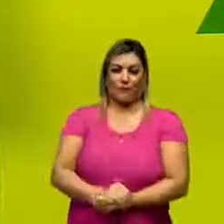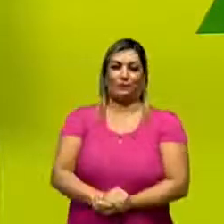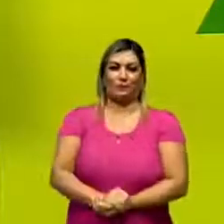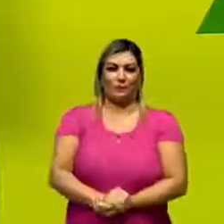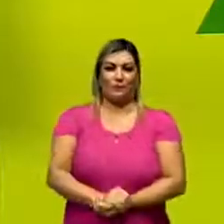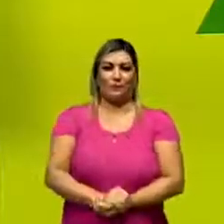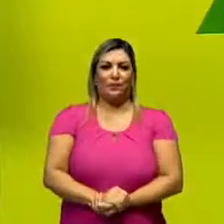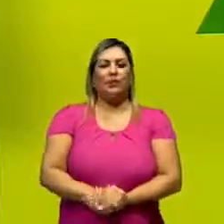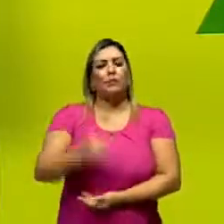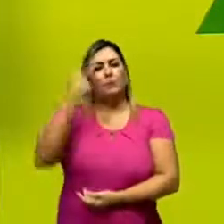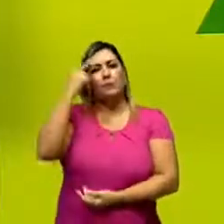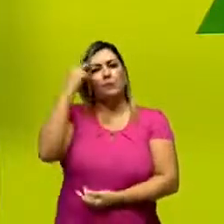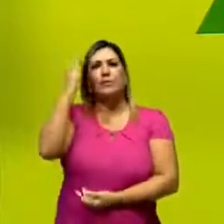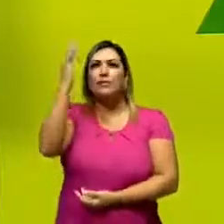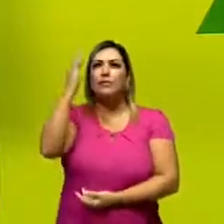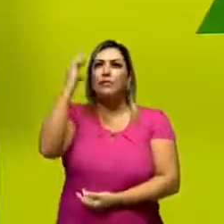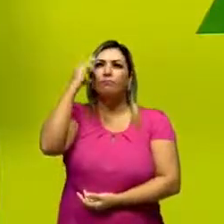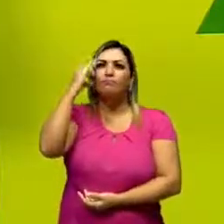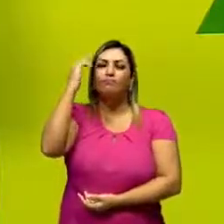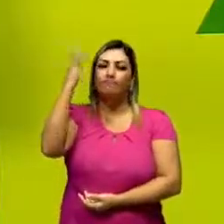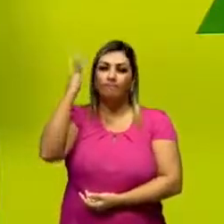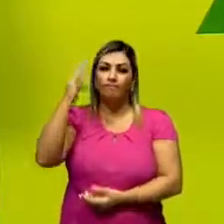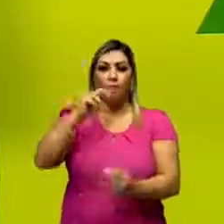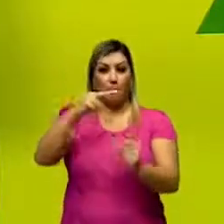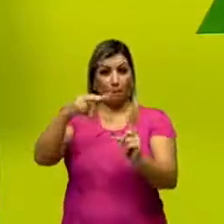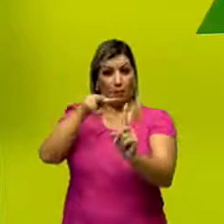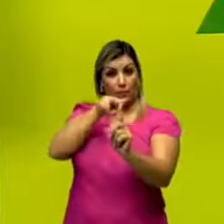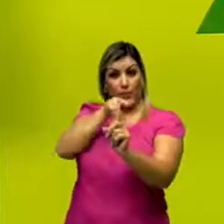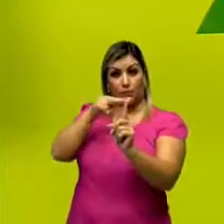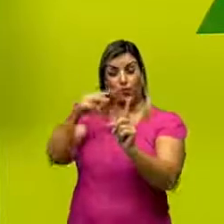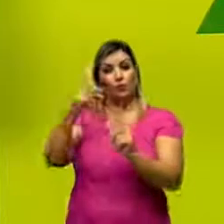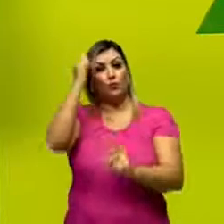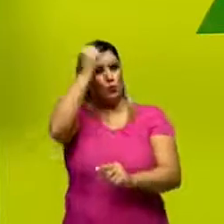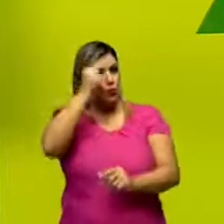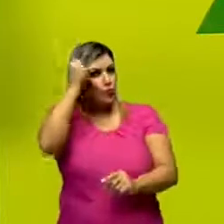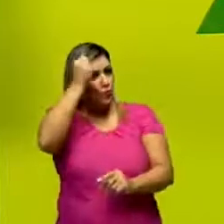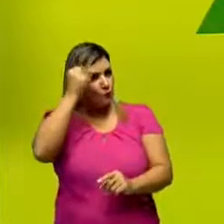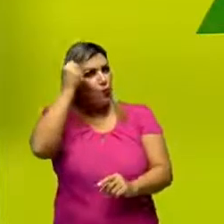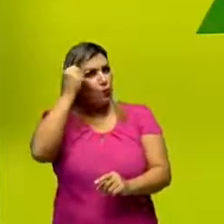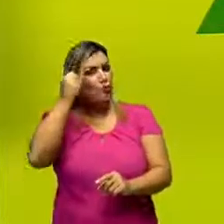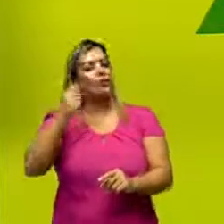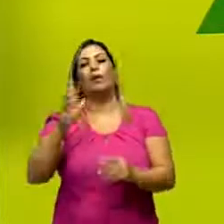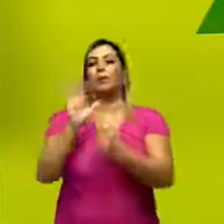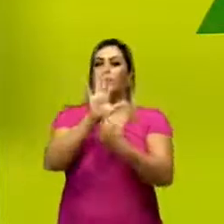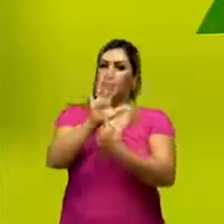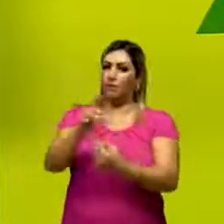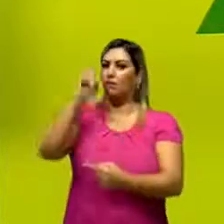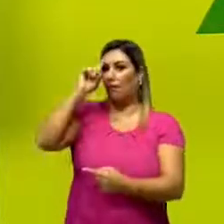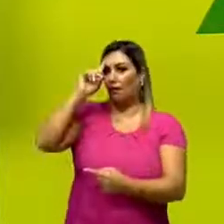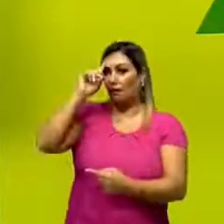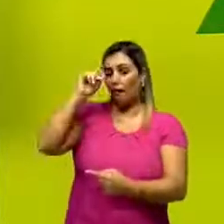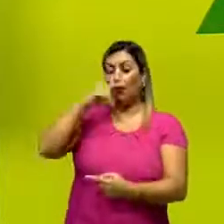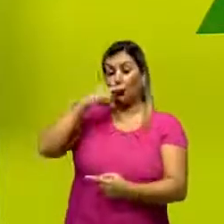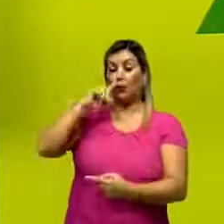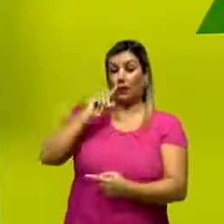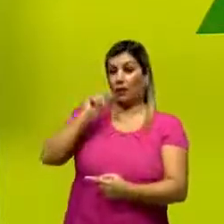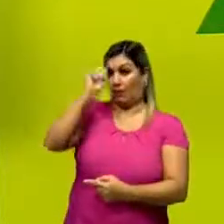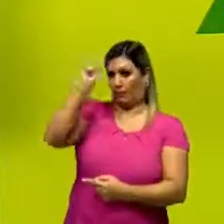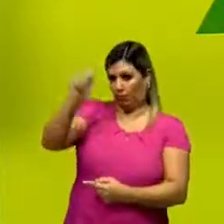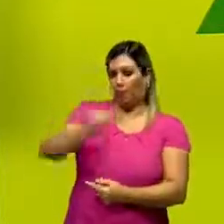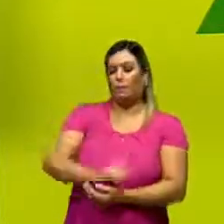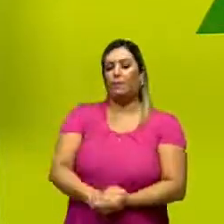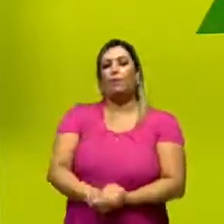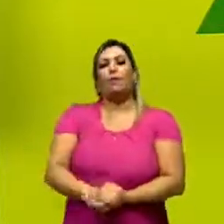Então, pensando dentro de uma perspectiva sociológica que foi apresentada pelo Durkheim, a existência de uma